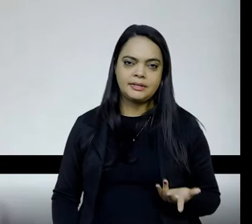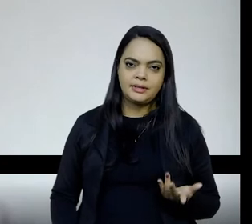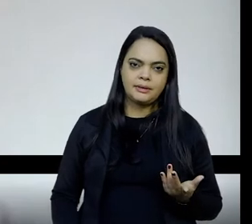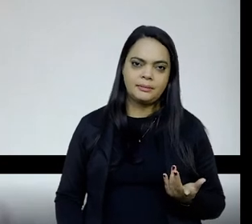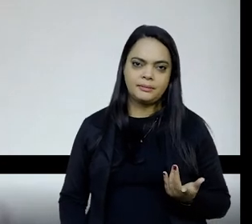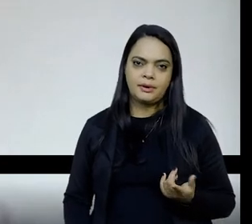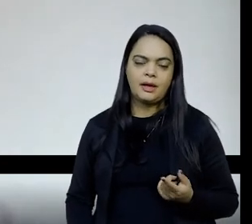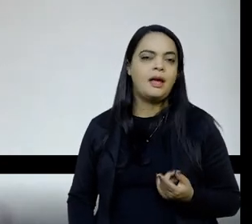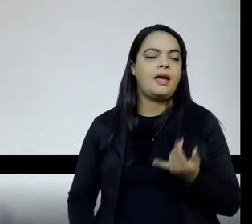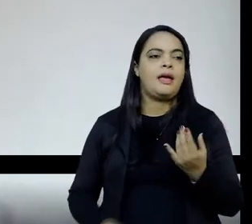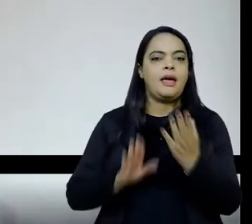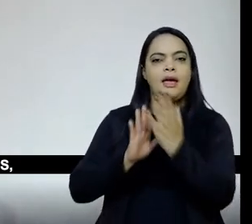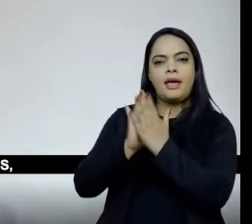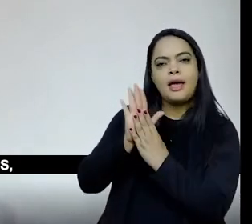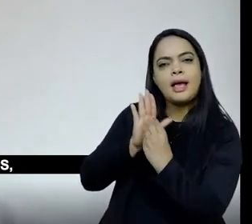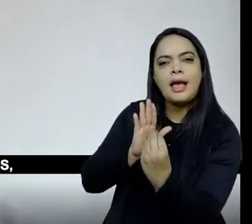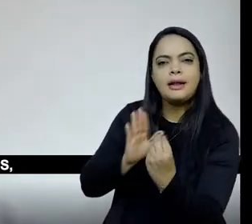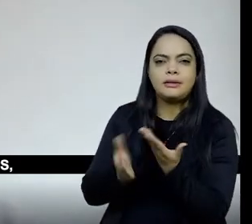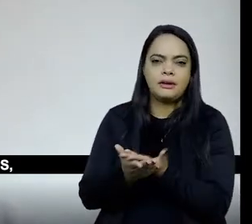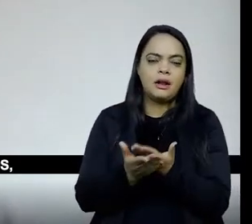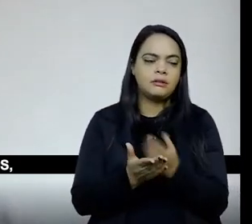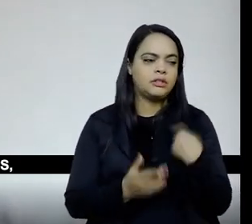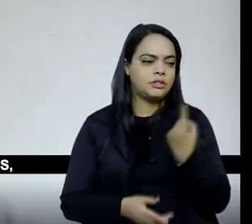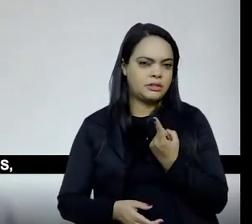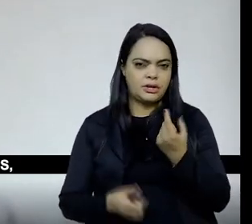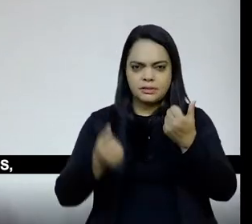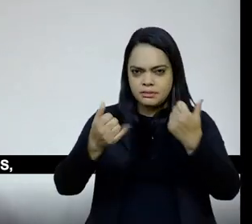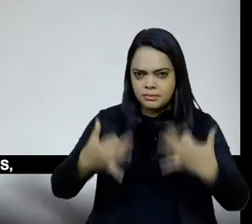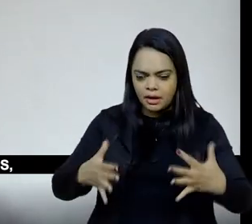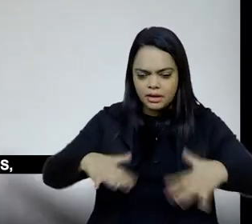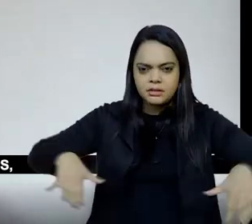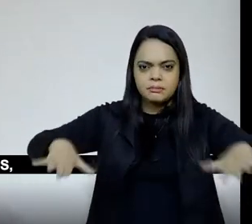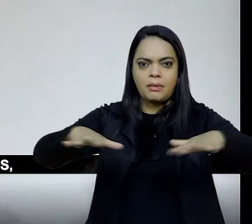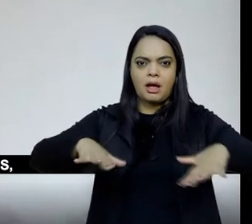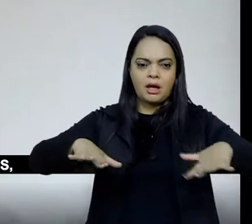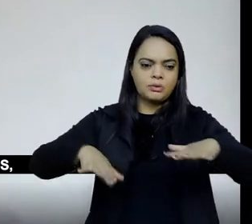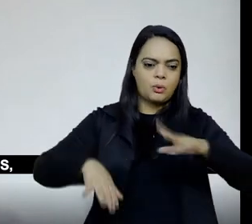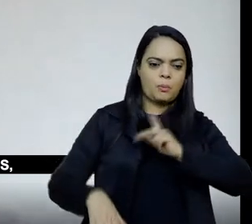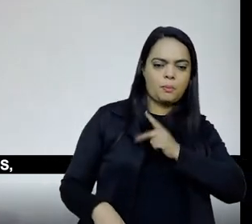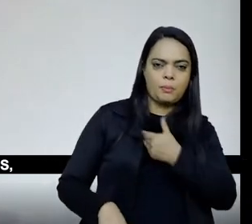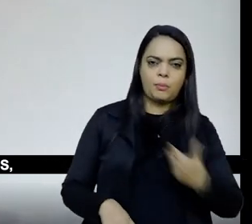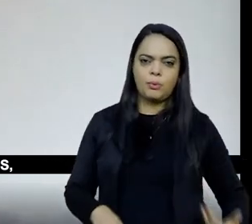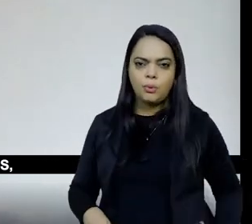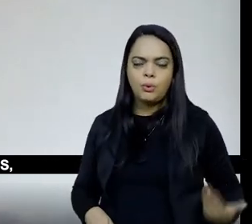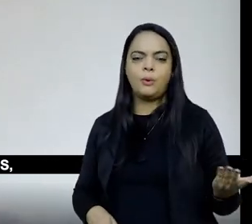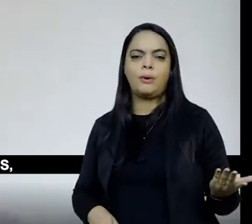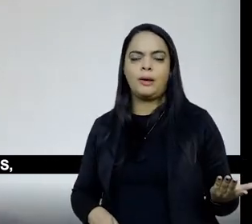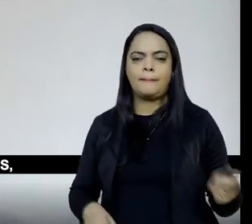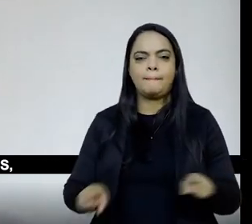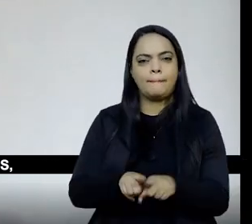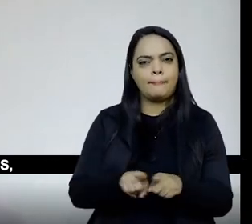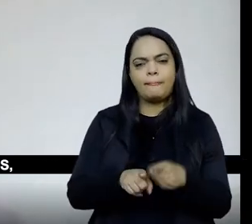calendário, quando a gente fala de espaço público, de organização, dos modos de classificação social publicamente